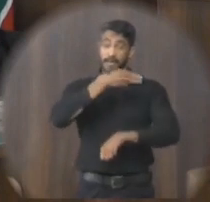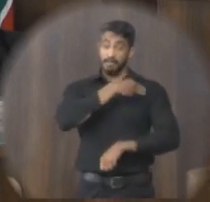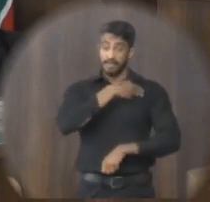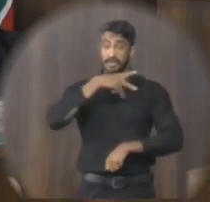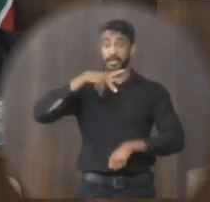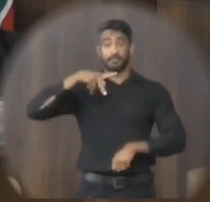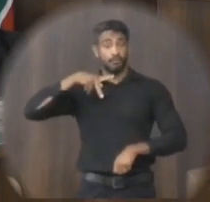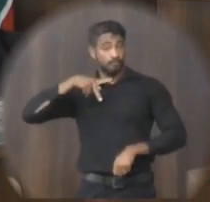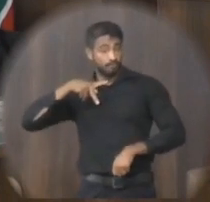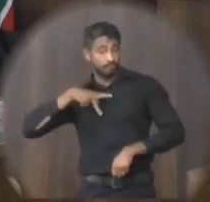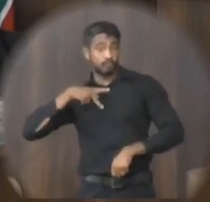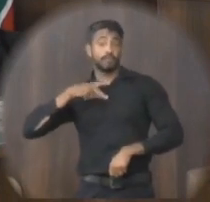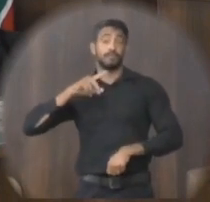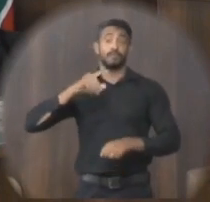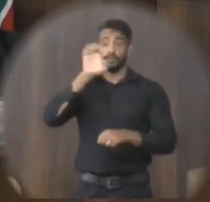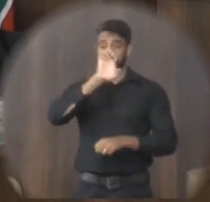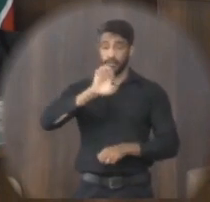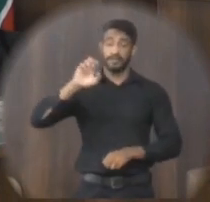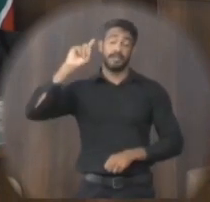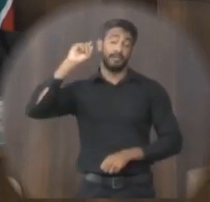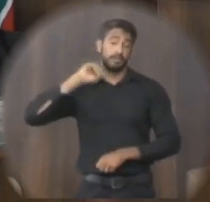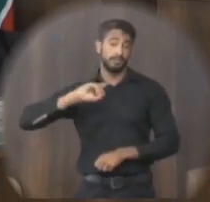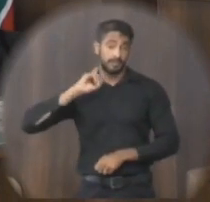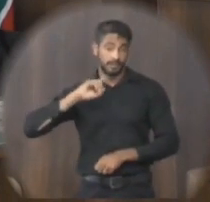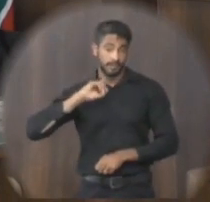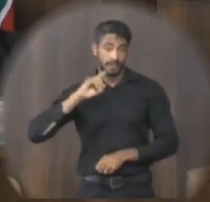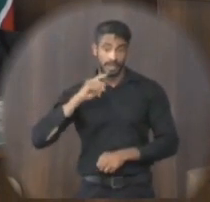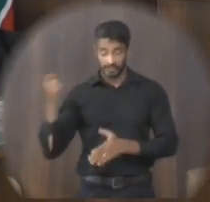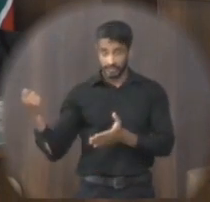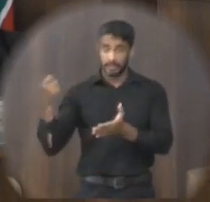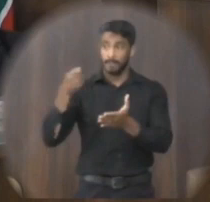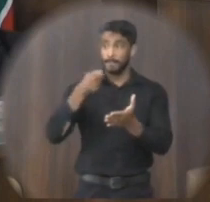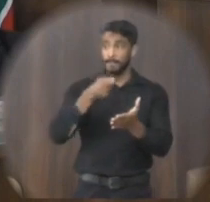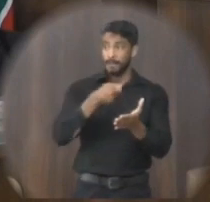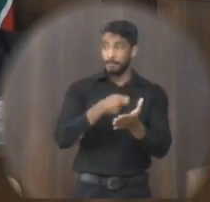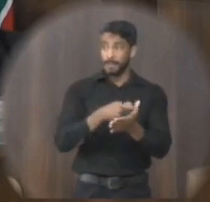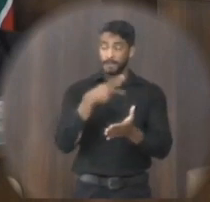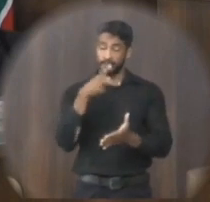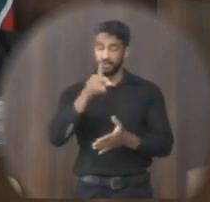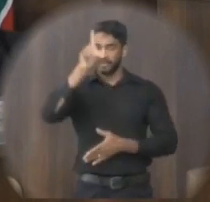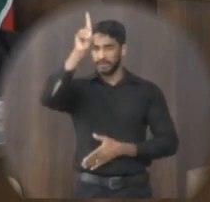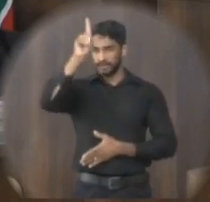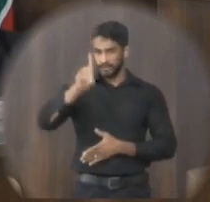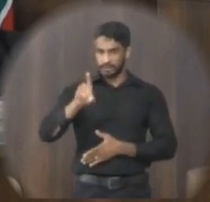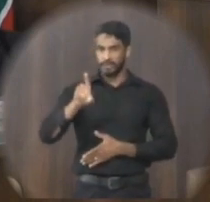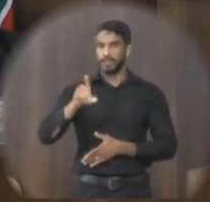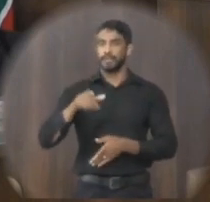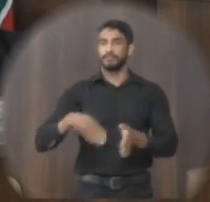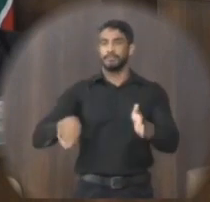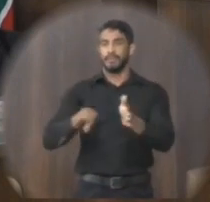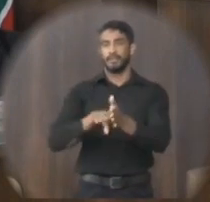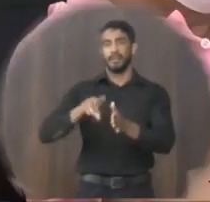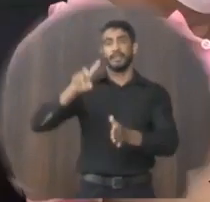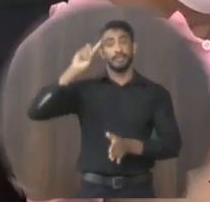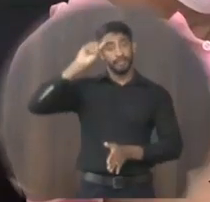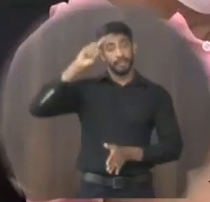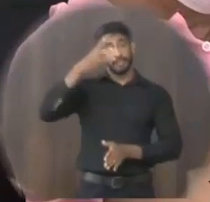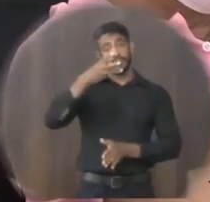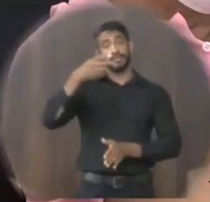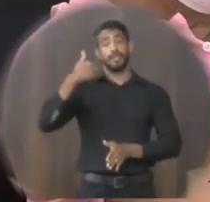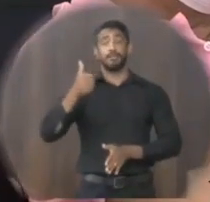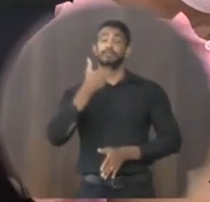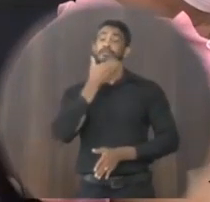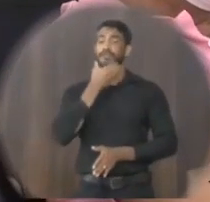o tribunal de contas do estado de Minas Gerais para que a quitação desse direito ocorra até 31 deste mês